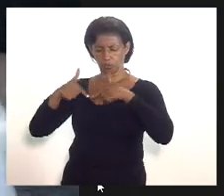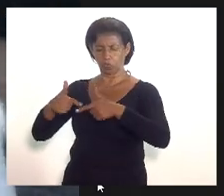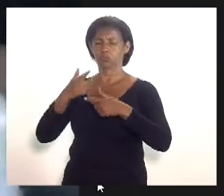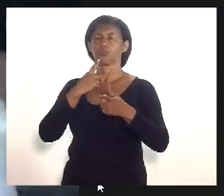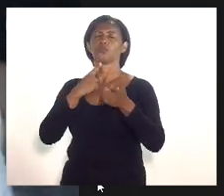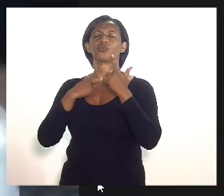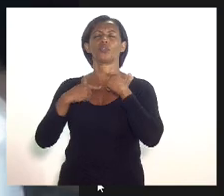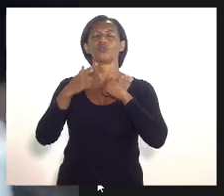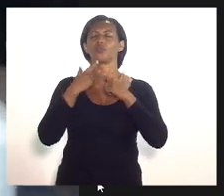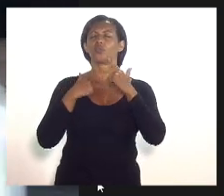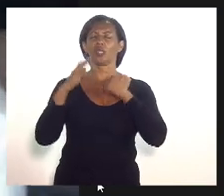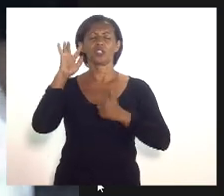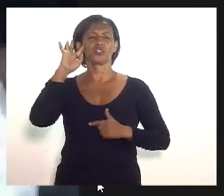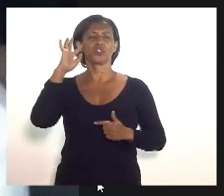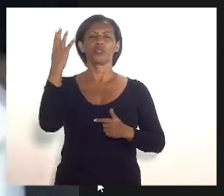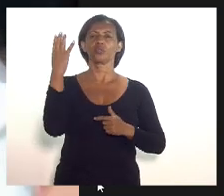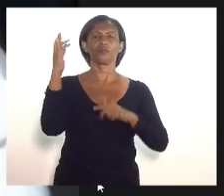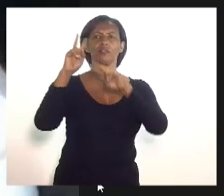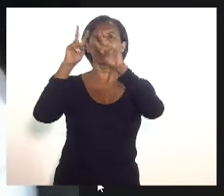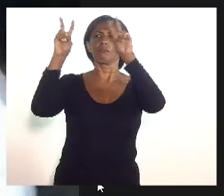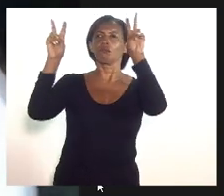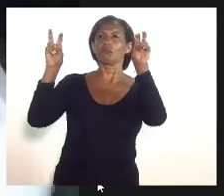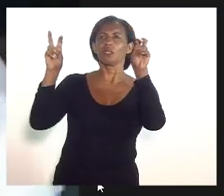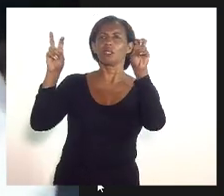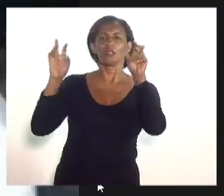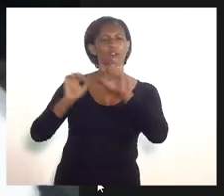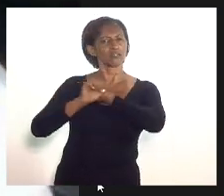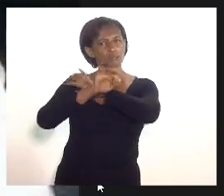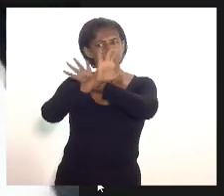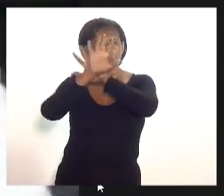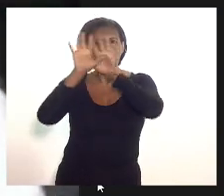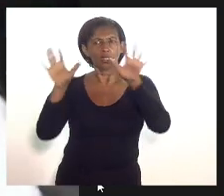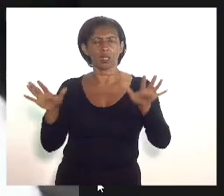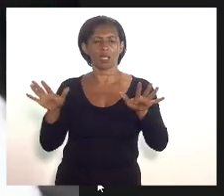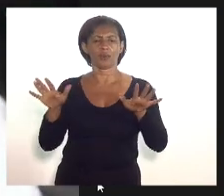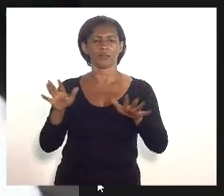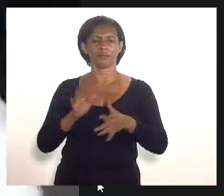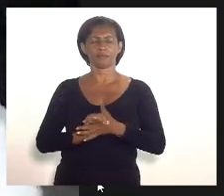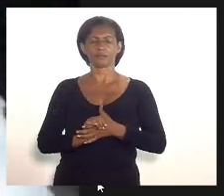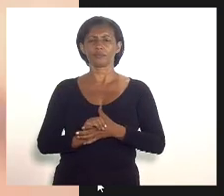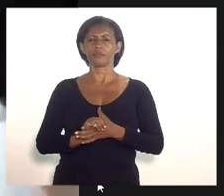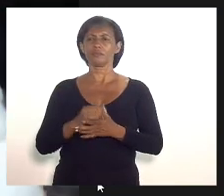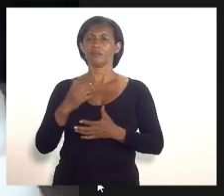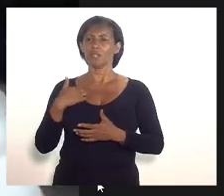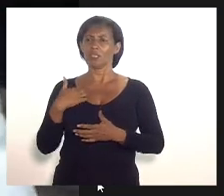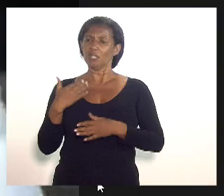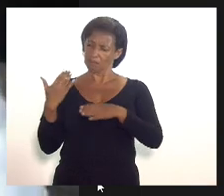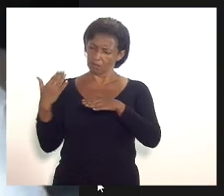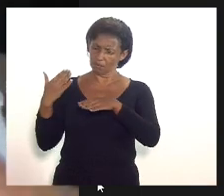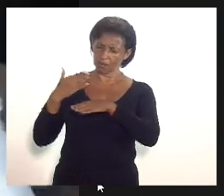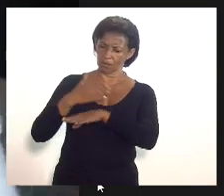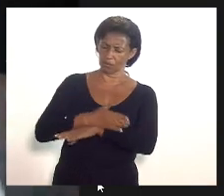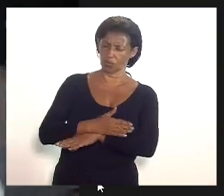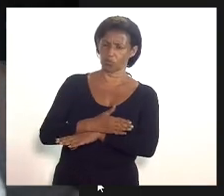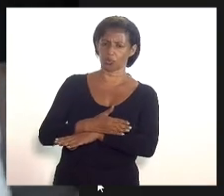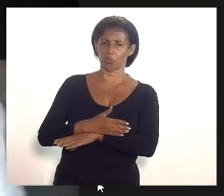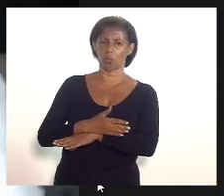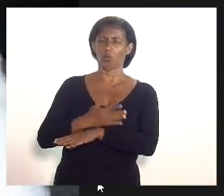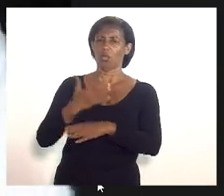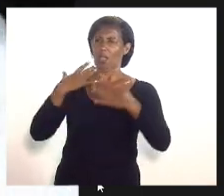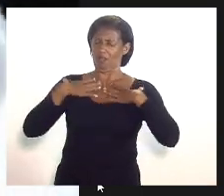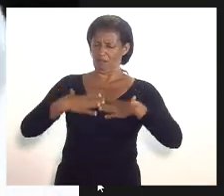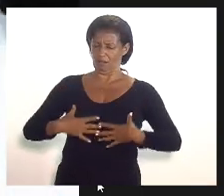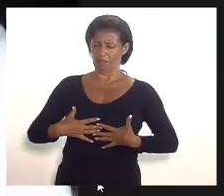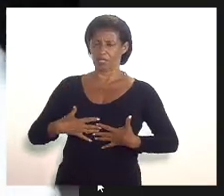de resolver o tema e deixando muito claro que comprou o barulho que vestiu a camisa da Polícia Penal